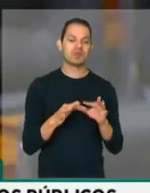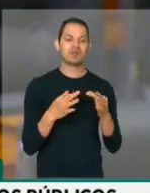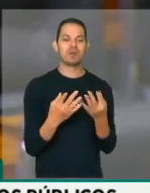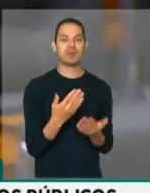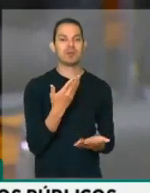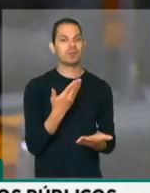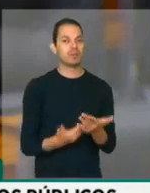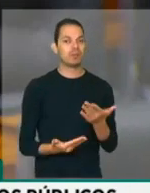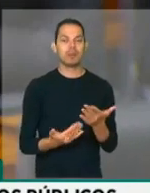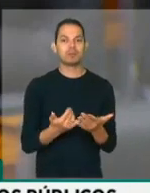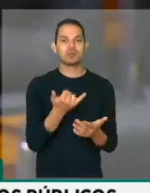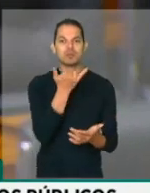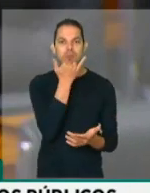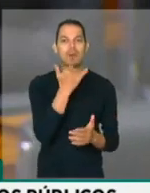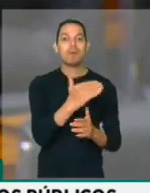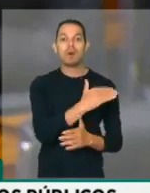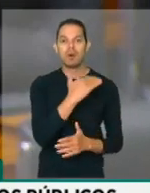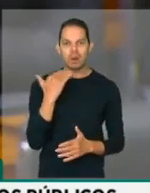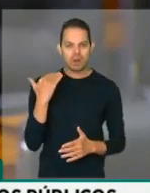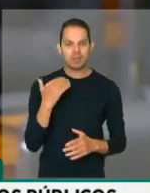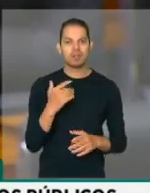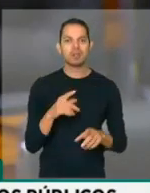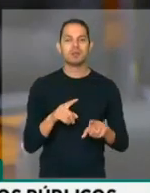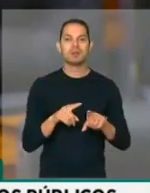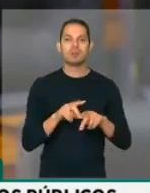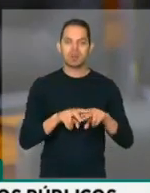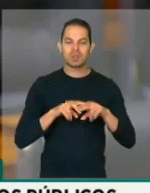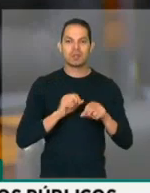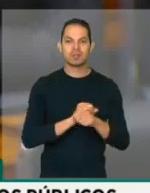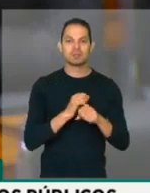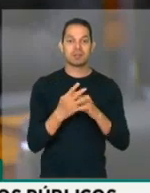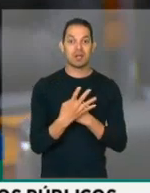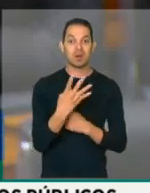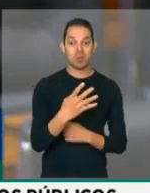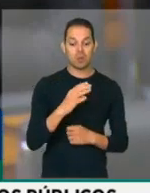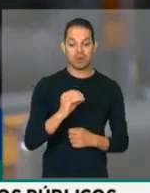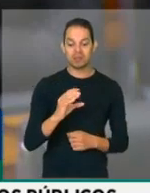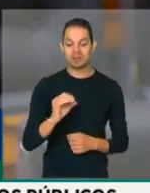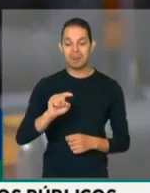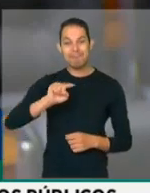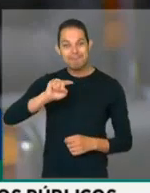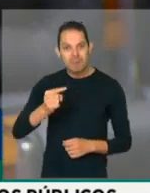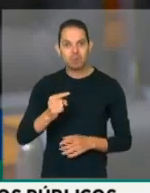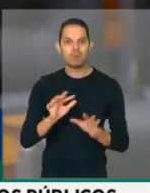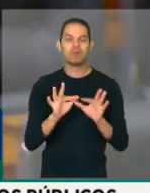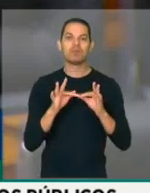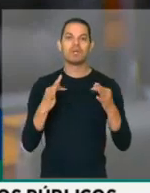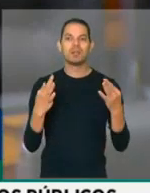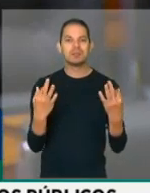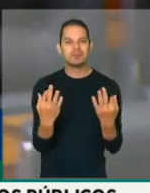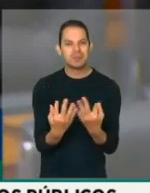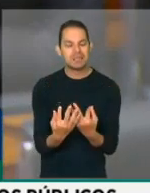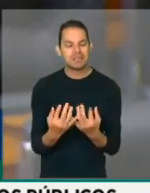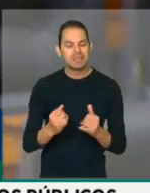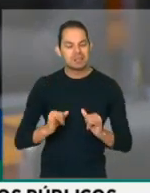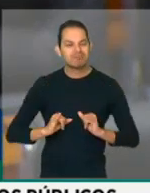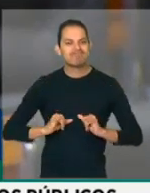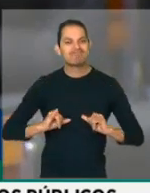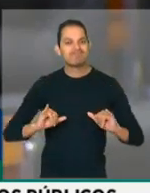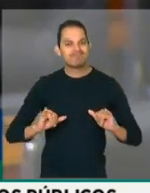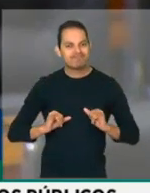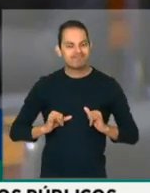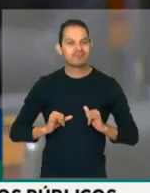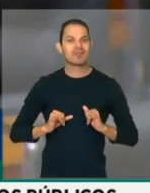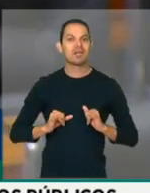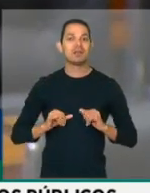coronavírus, 400 mil famílias, 400 mil famílias que vão ter que viver o luto e